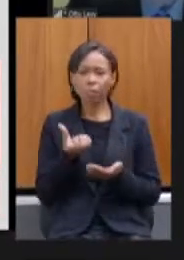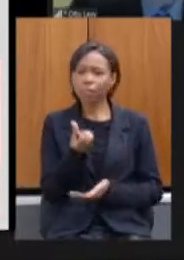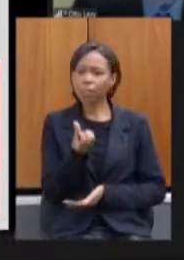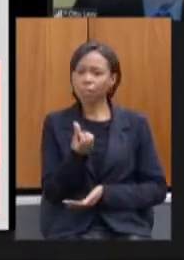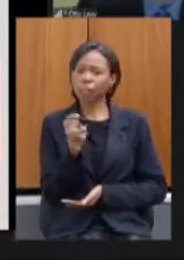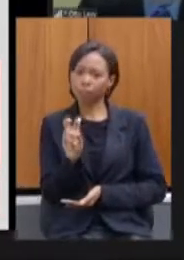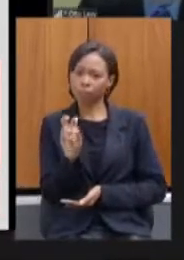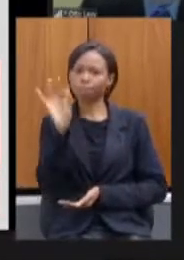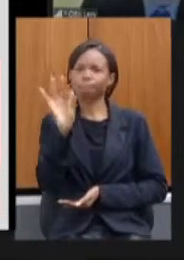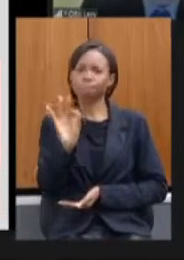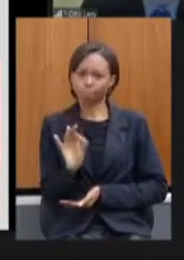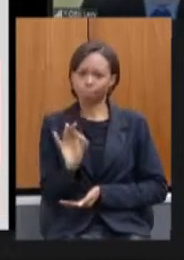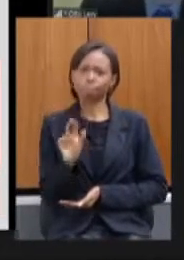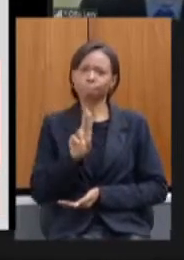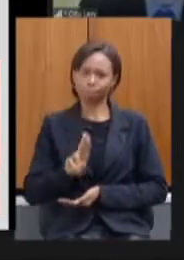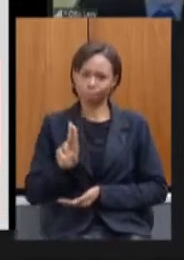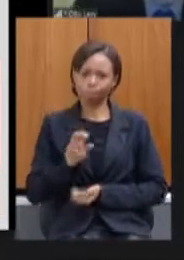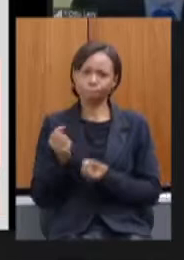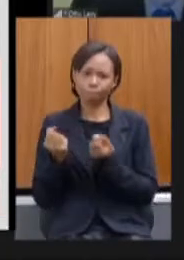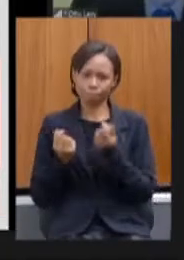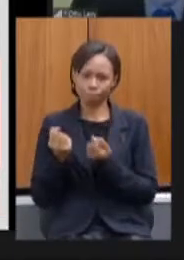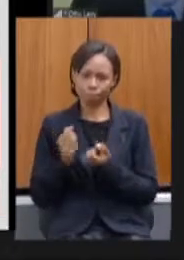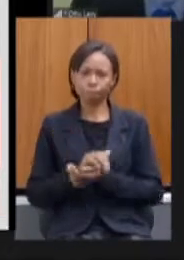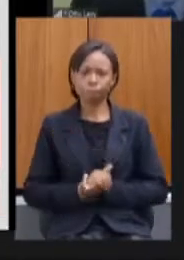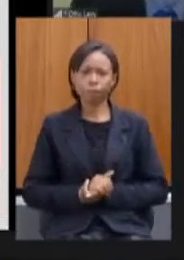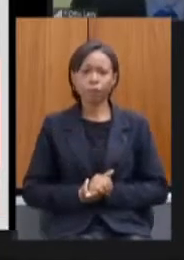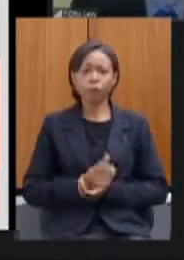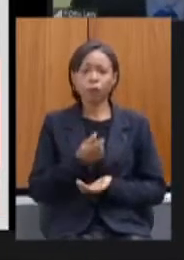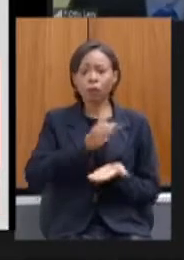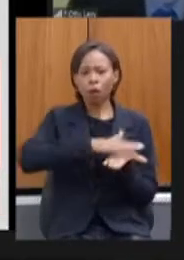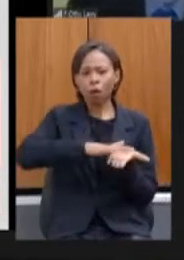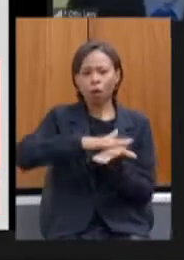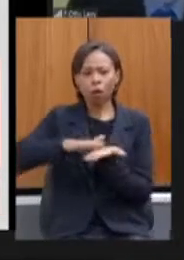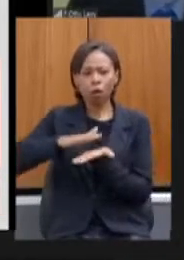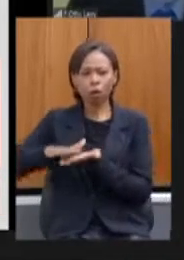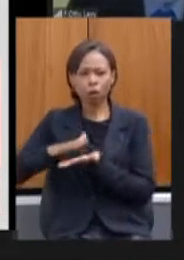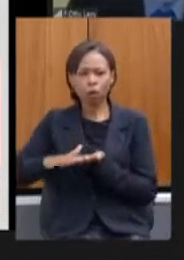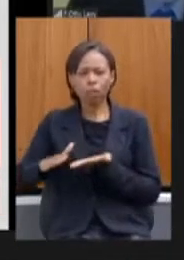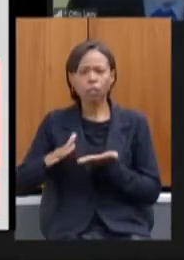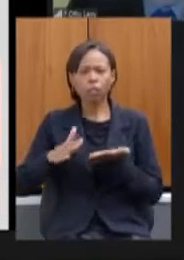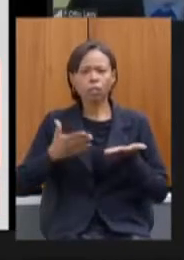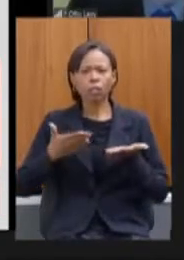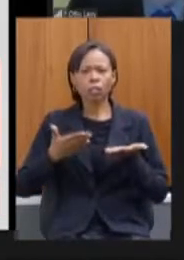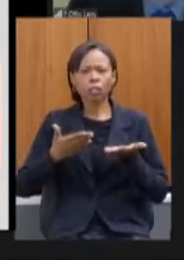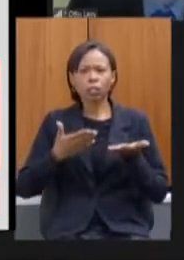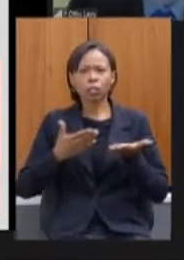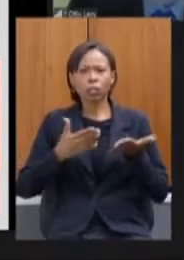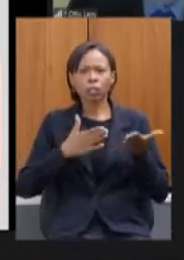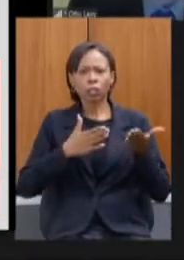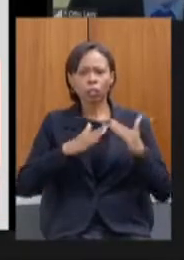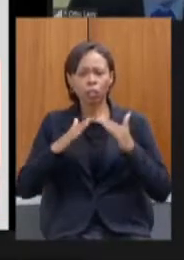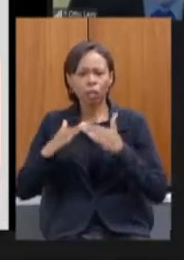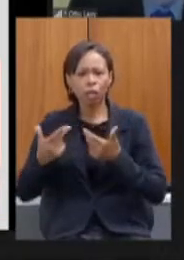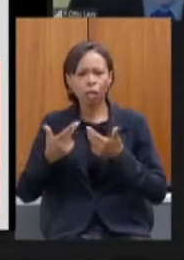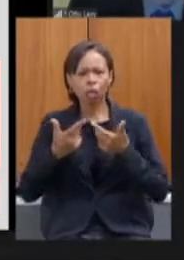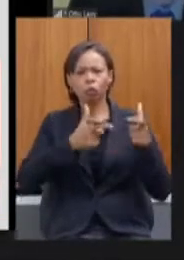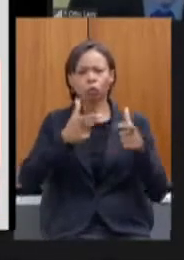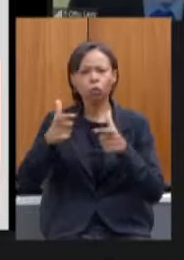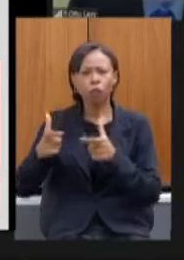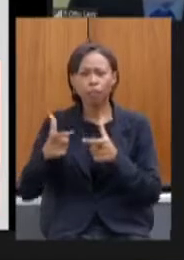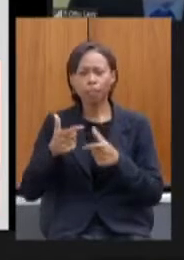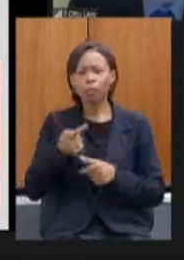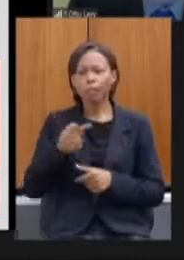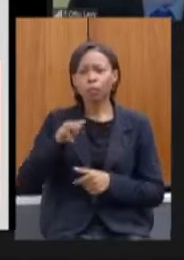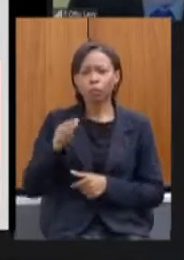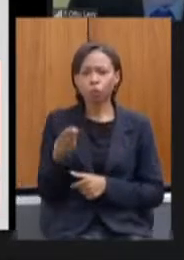% redução das despesas colocação de imóveis de cerca de 7 milhões de reais com a